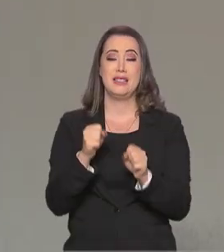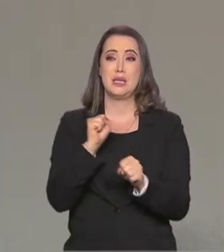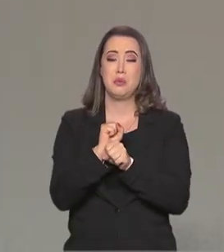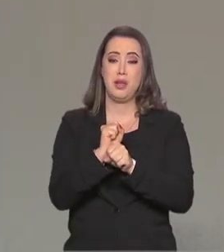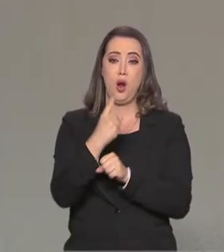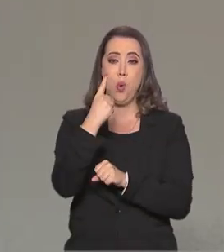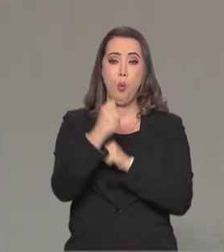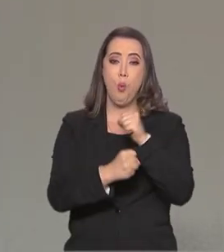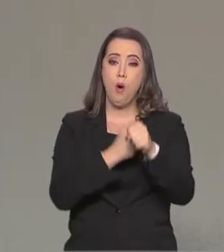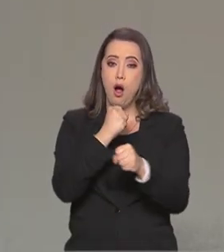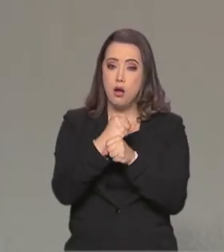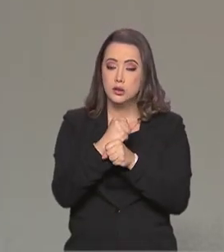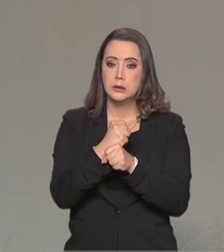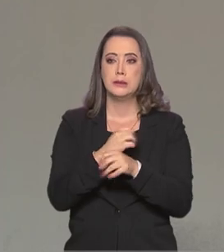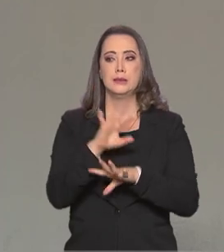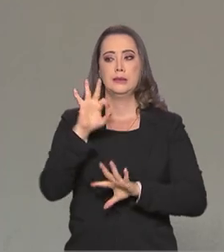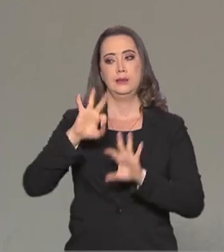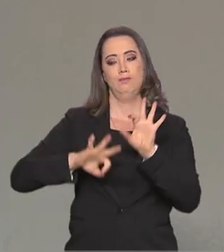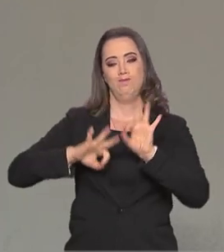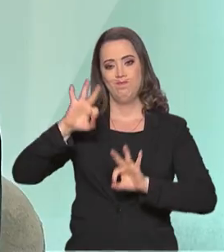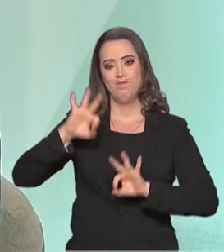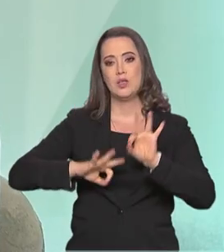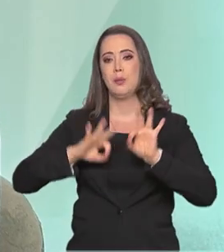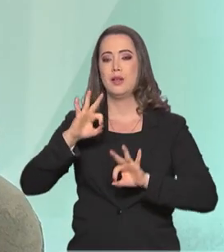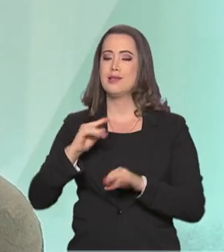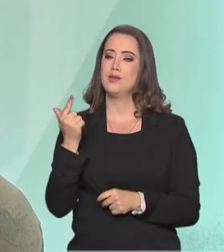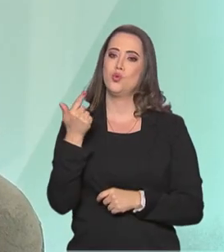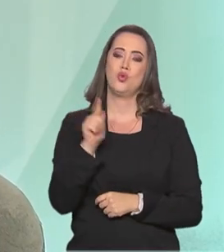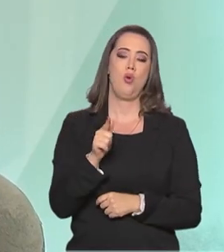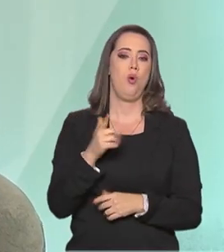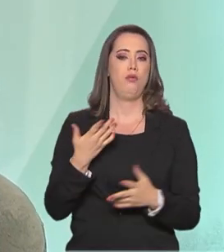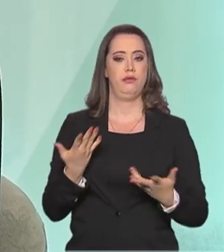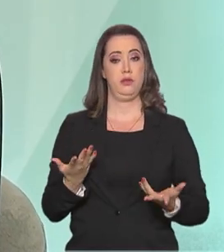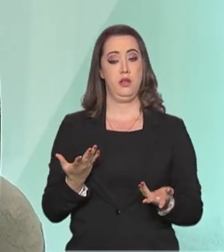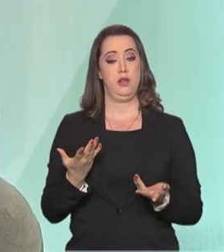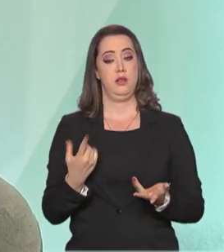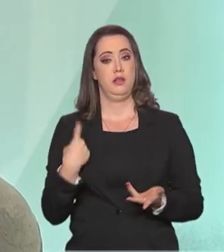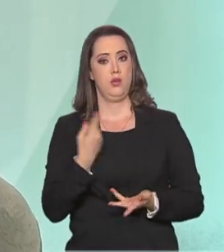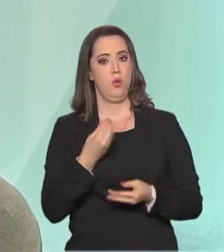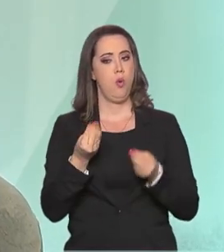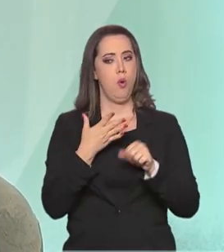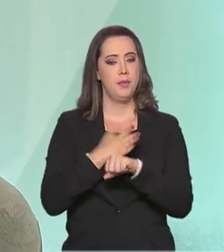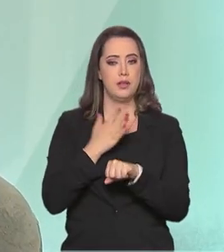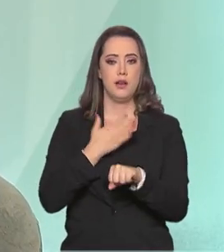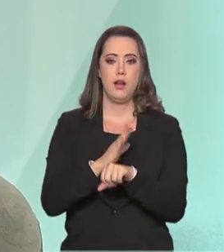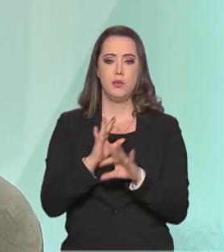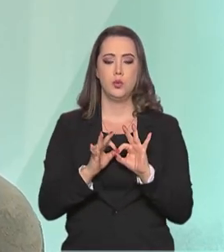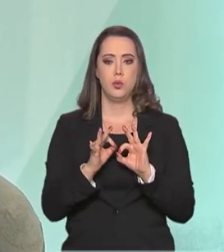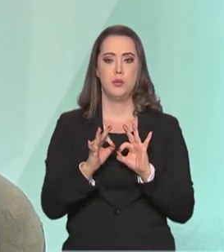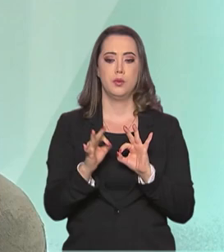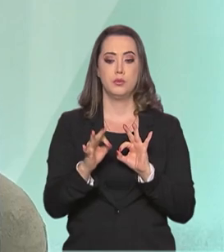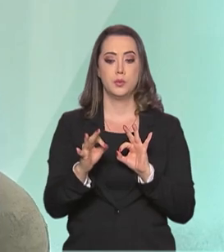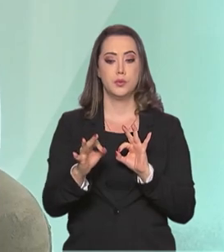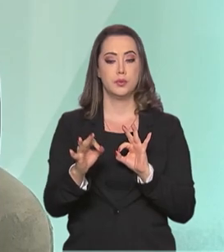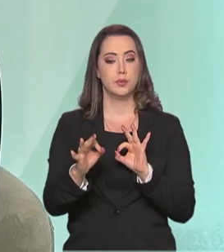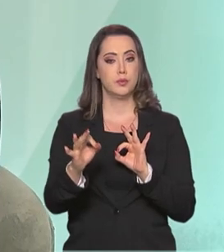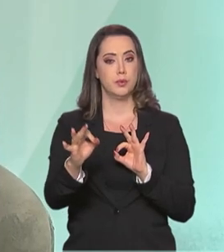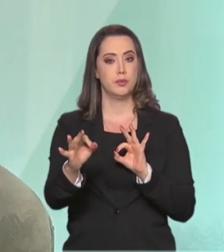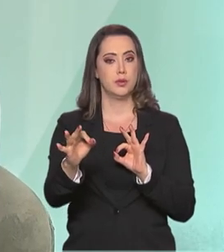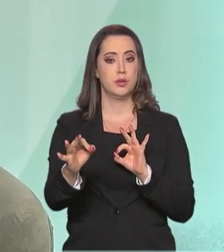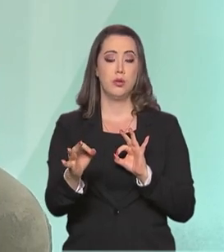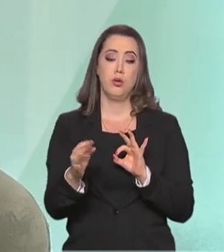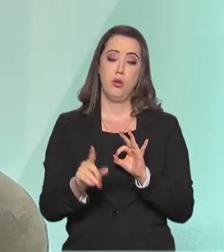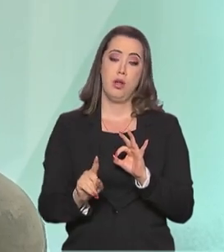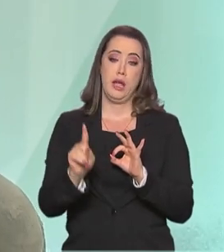depois e aí você faz uma readaptação e como que você vai treinar. Então, para cada modalidade, tem uma sensação